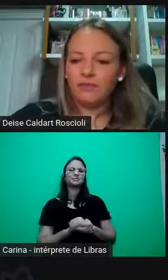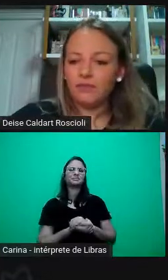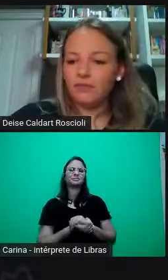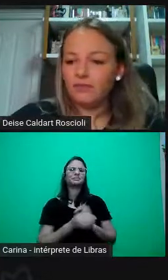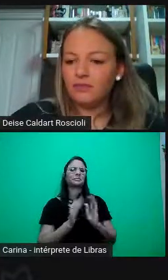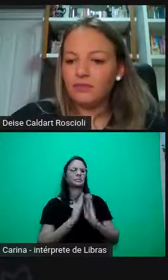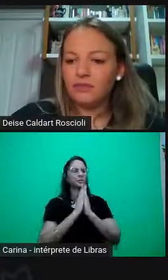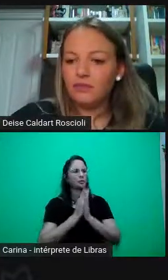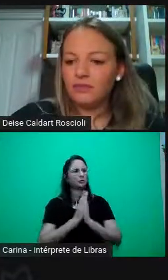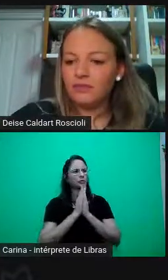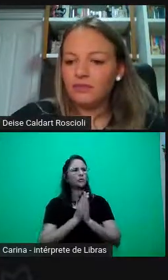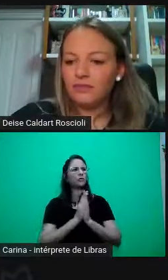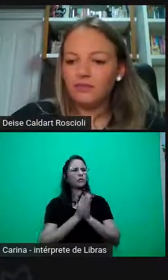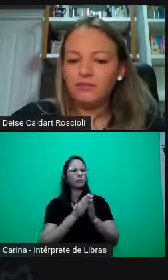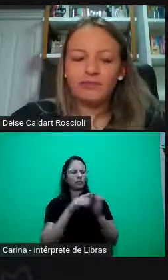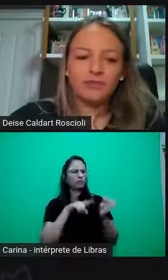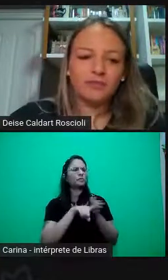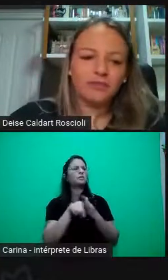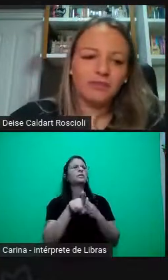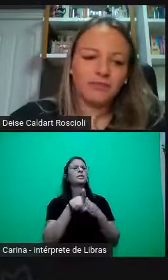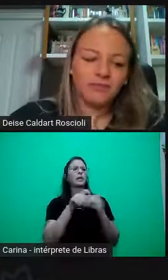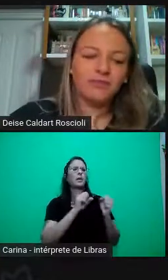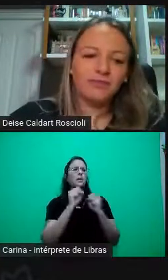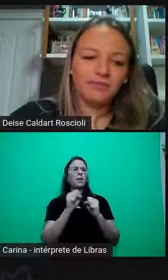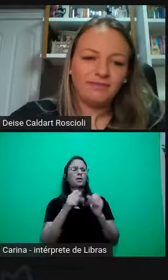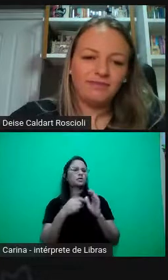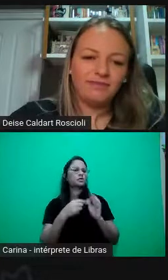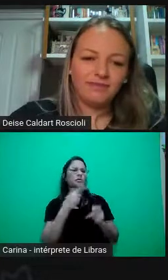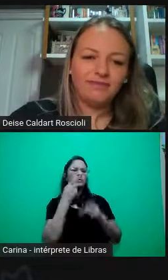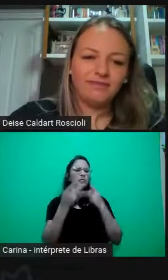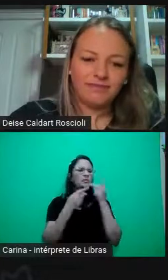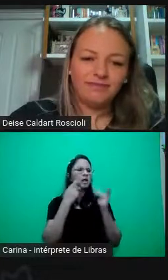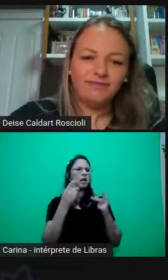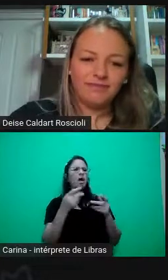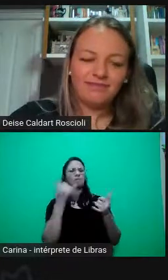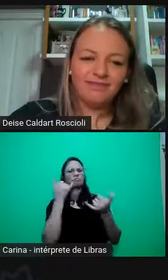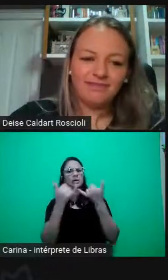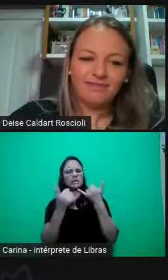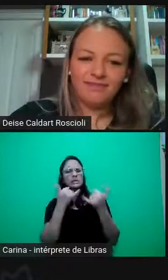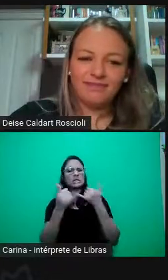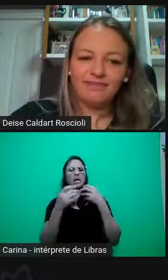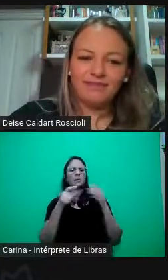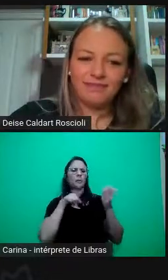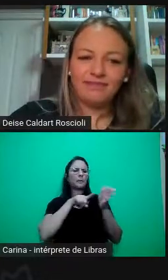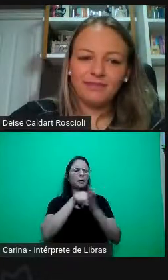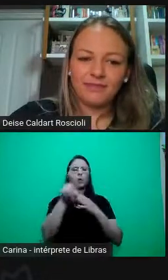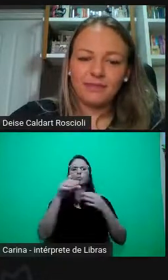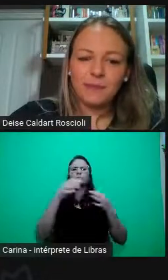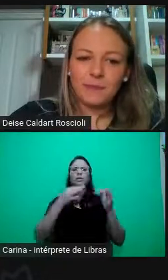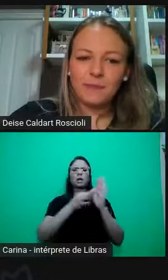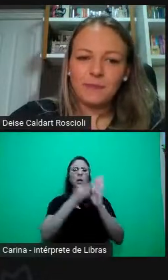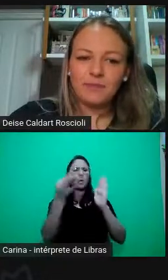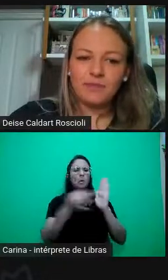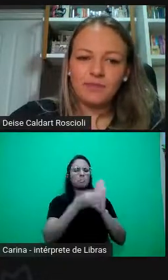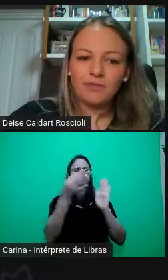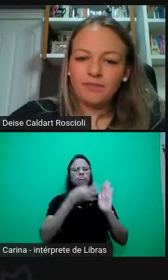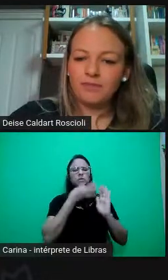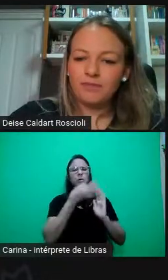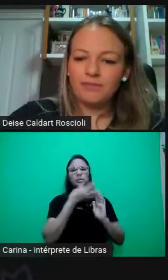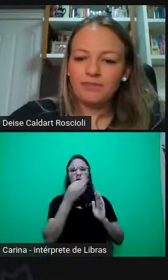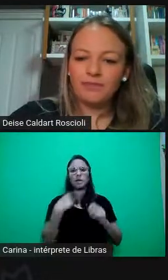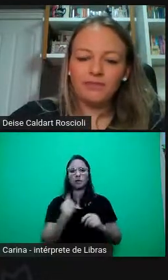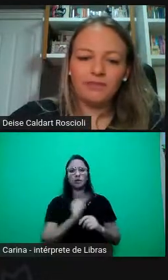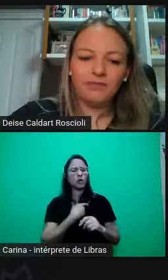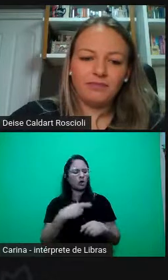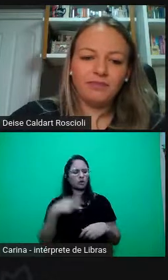colaborem, tragam seus exemplos, suas perguntas, seus comentários. Nós estamos aqui para essas trocas,